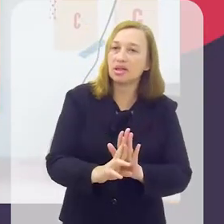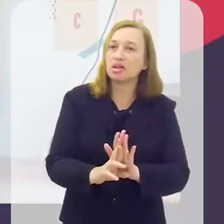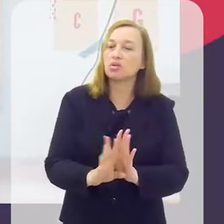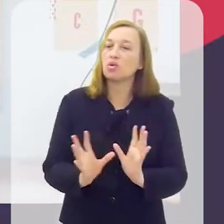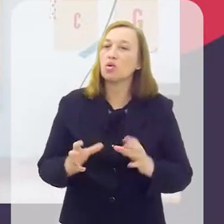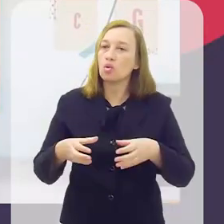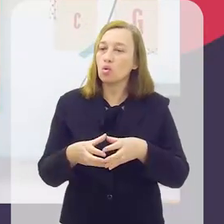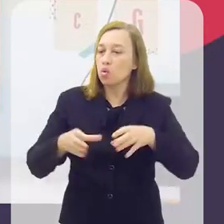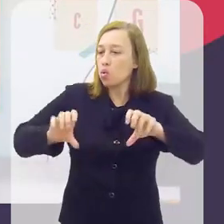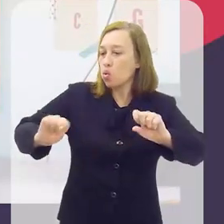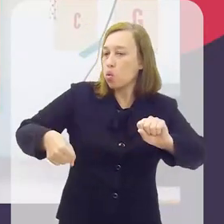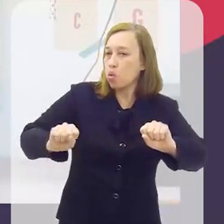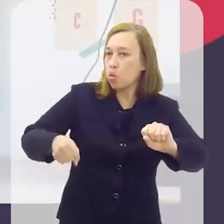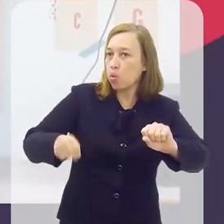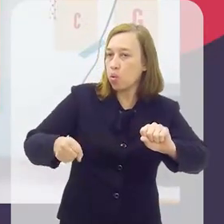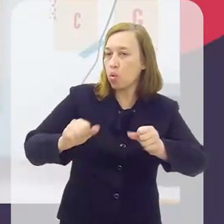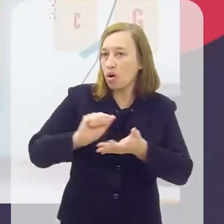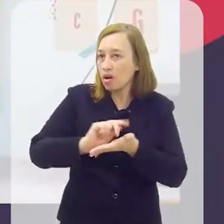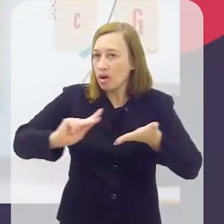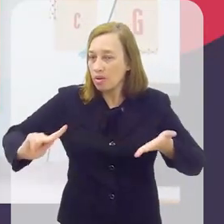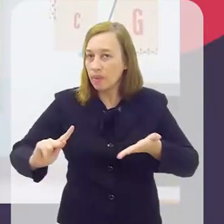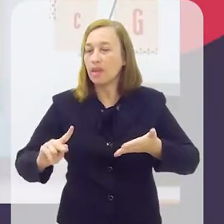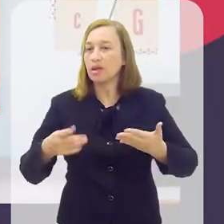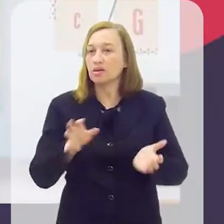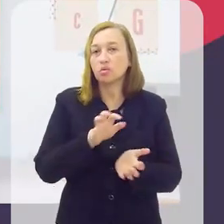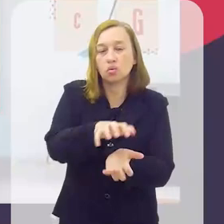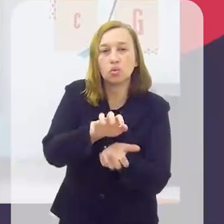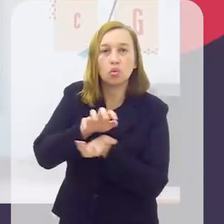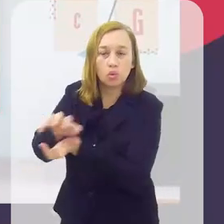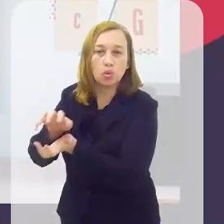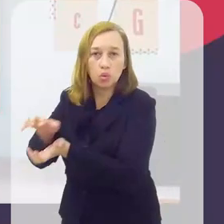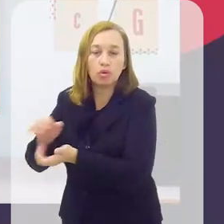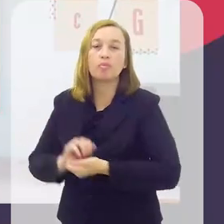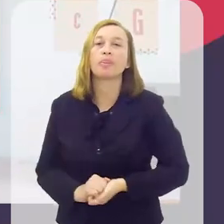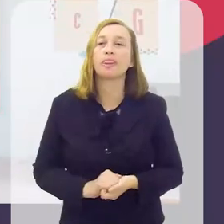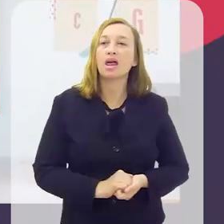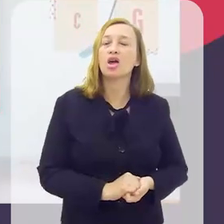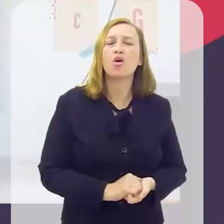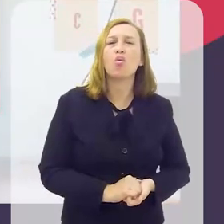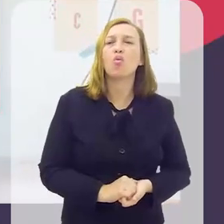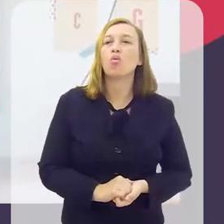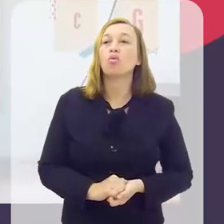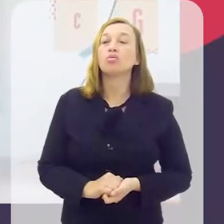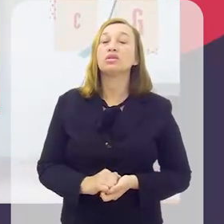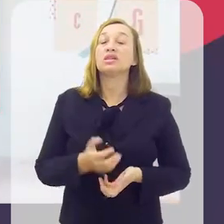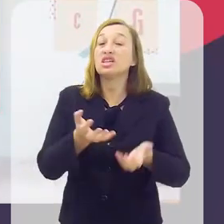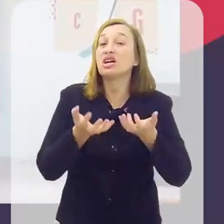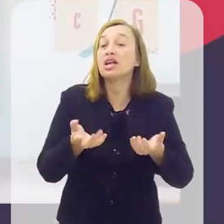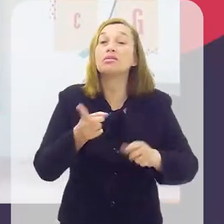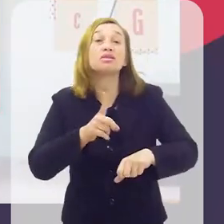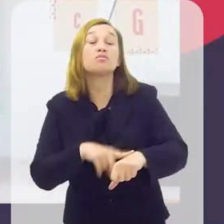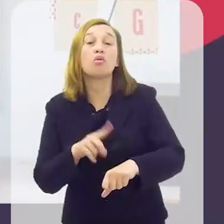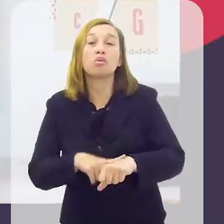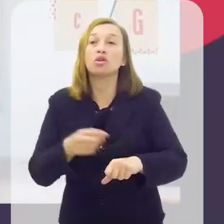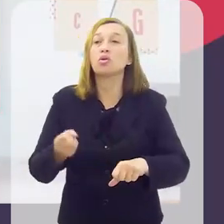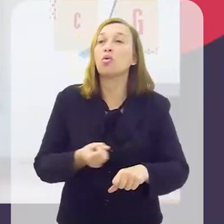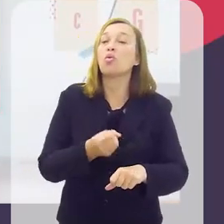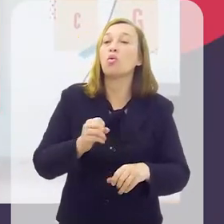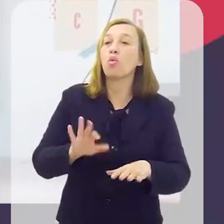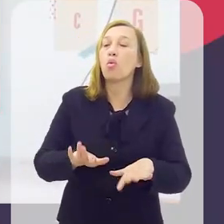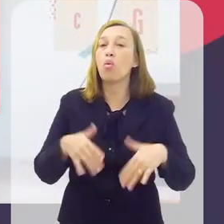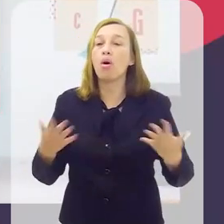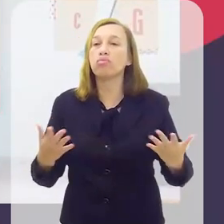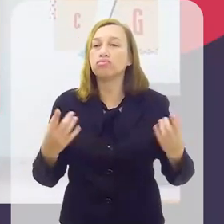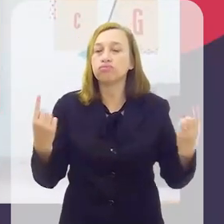motoboys, que tem esse tipo de trabalho de entrega por aplicativo. O vocês estão buscando nesse momento? Quais os